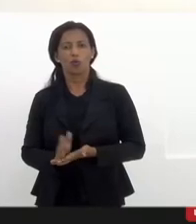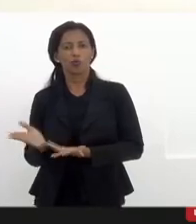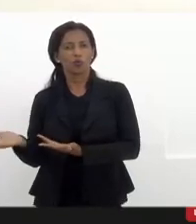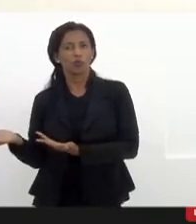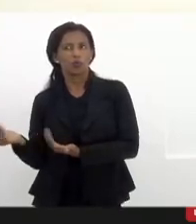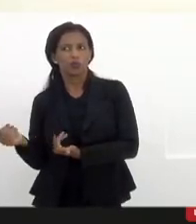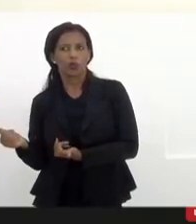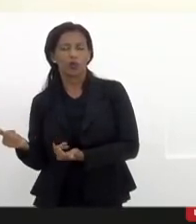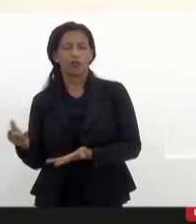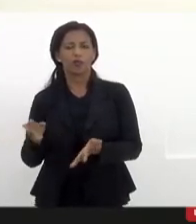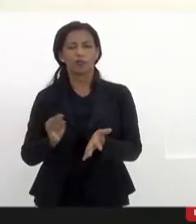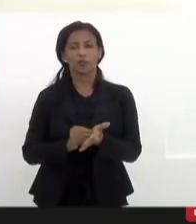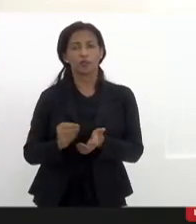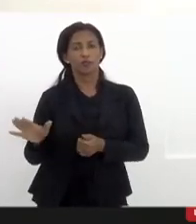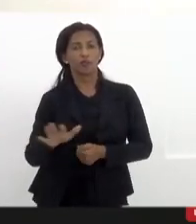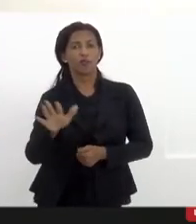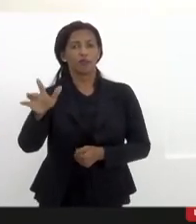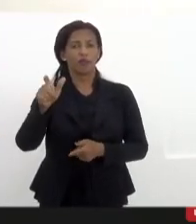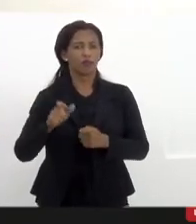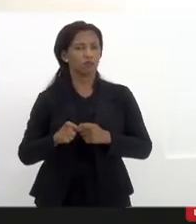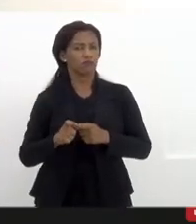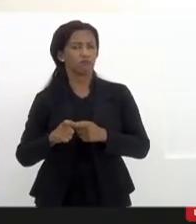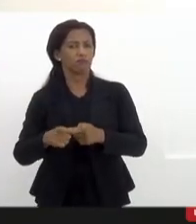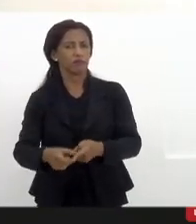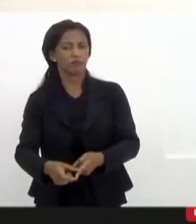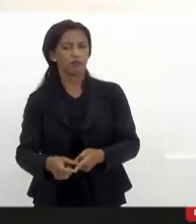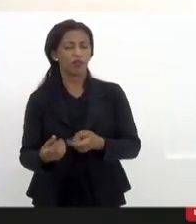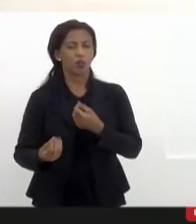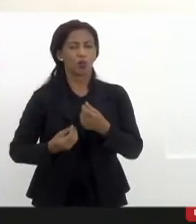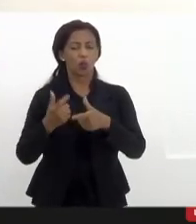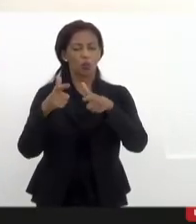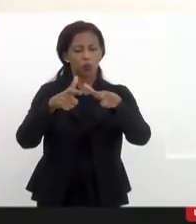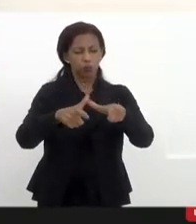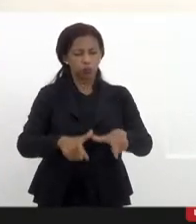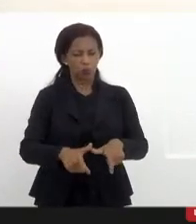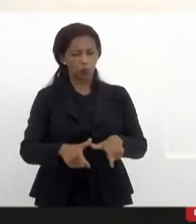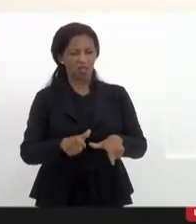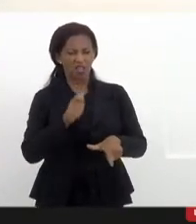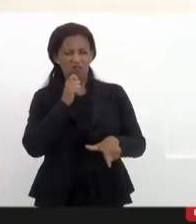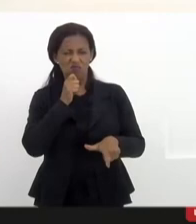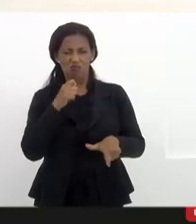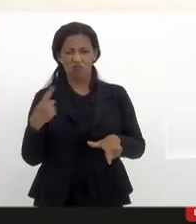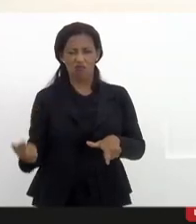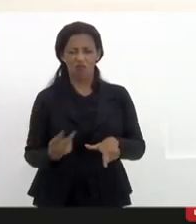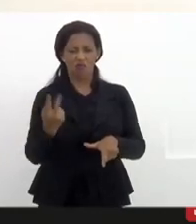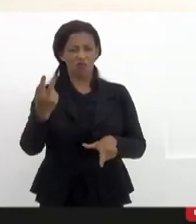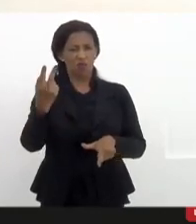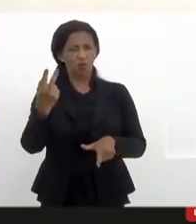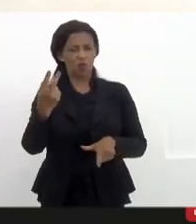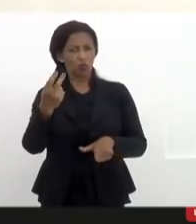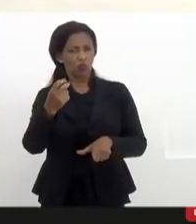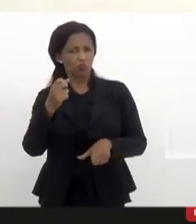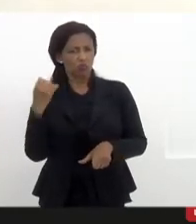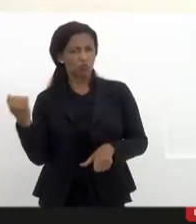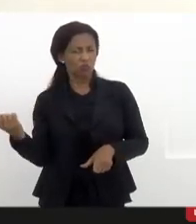favelas e periferias como lugares sem valores sociais e valores